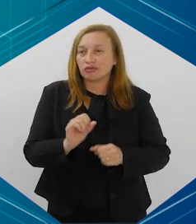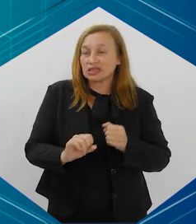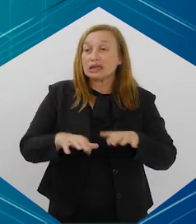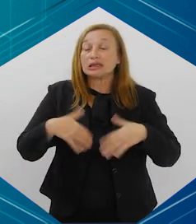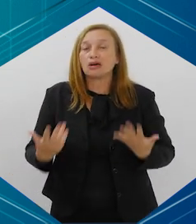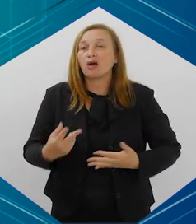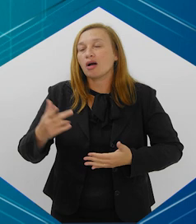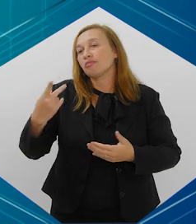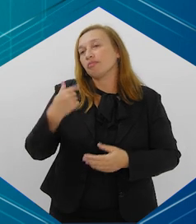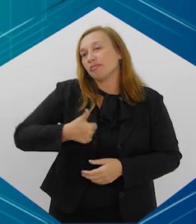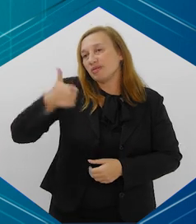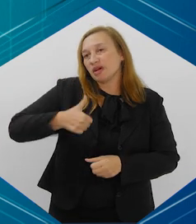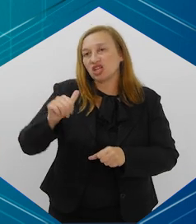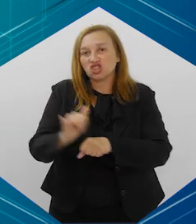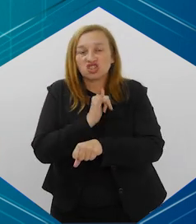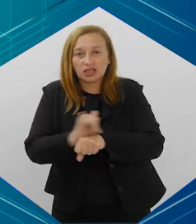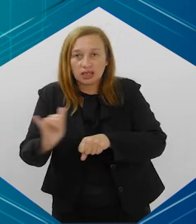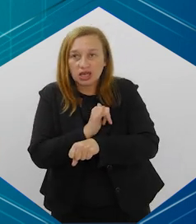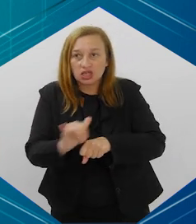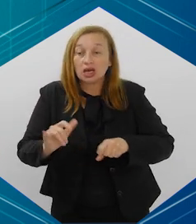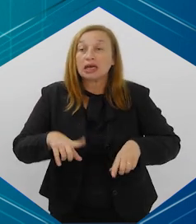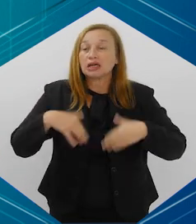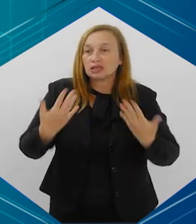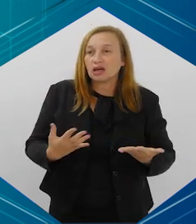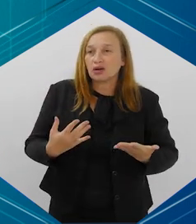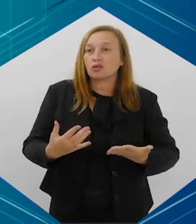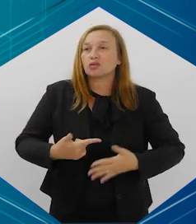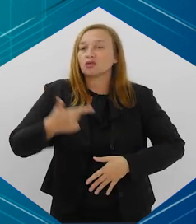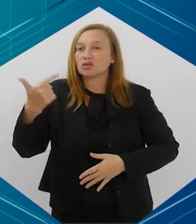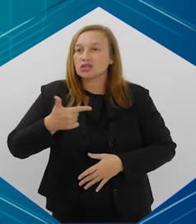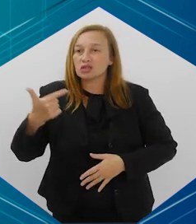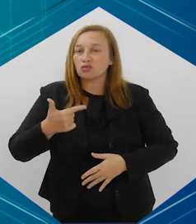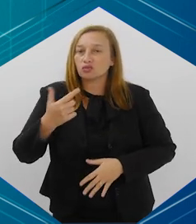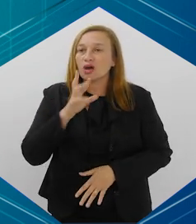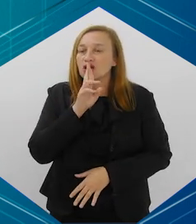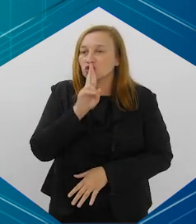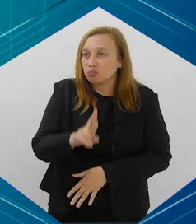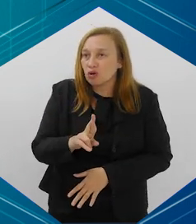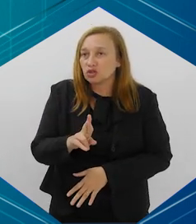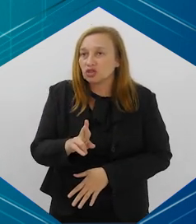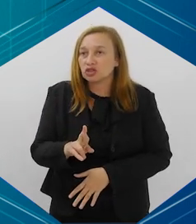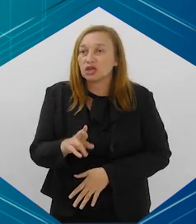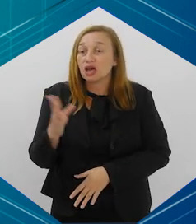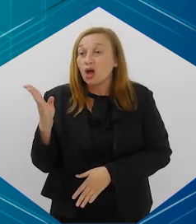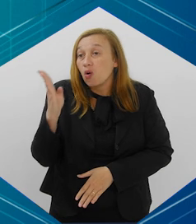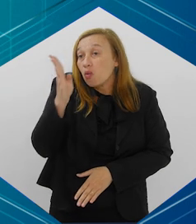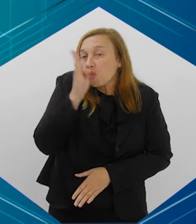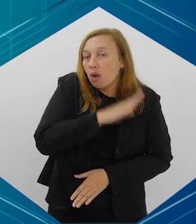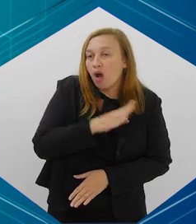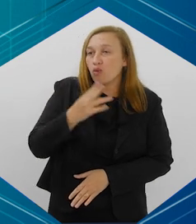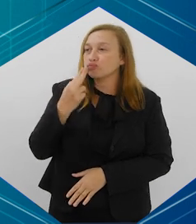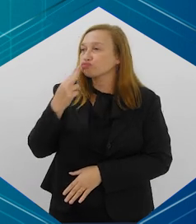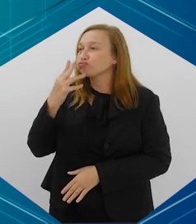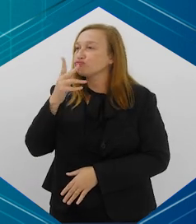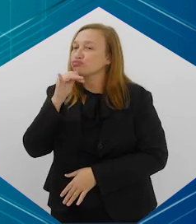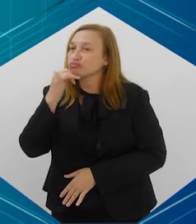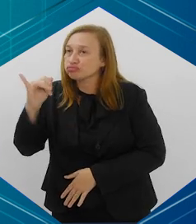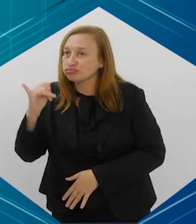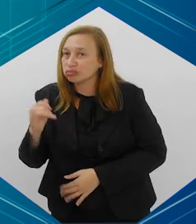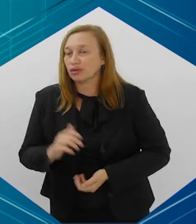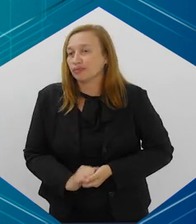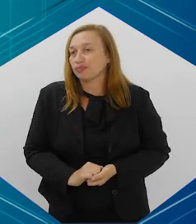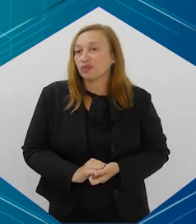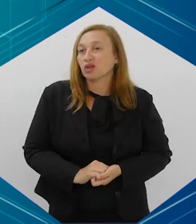isso, né? Essa é uma primeira estratégia. Mas isso é tão maluco, é segundo o bloco da minha resposta, que são os malefícios do vape.